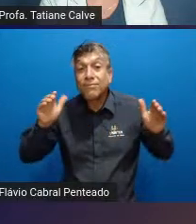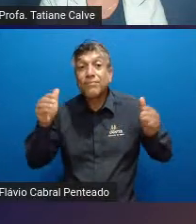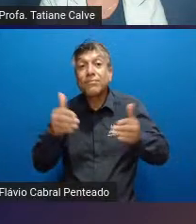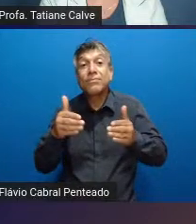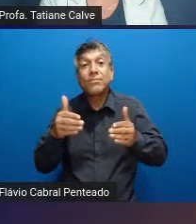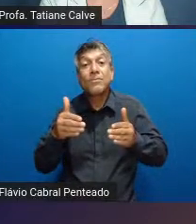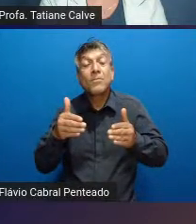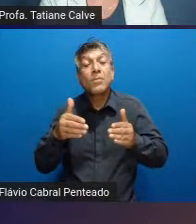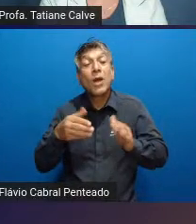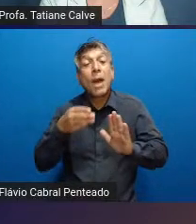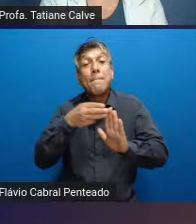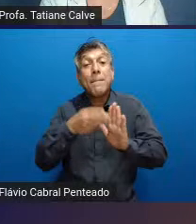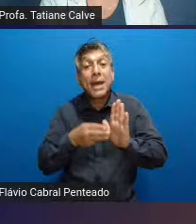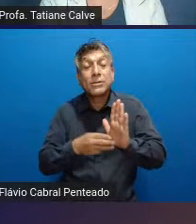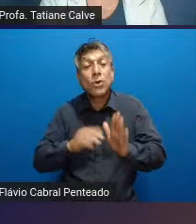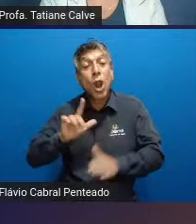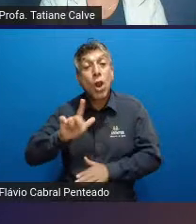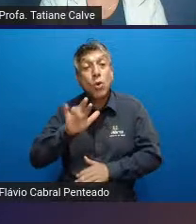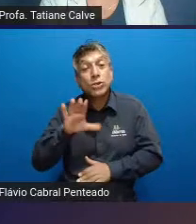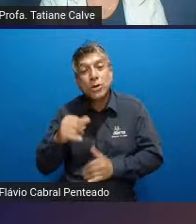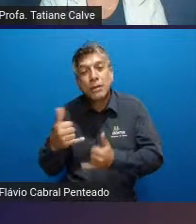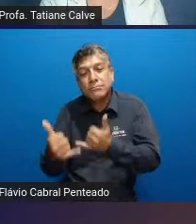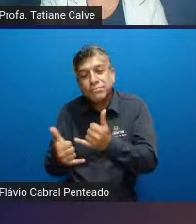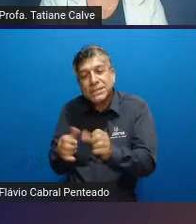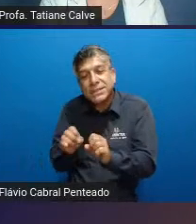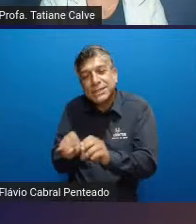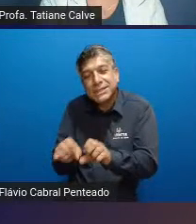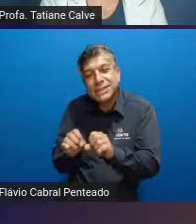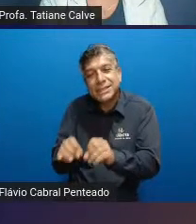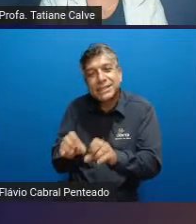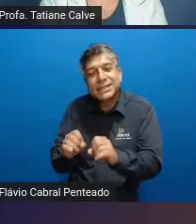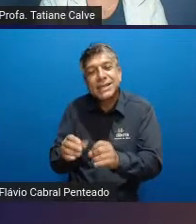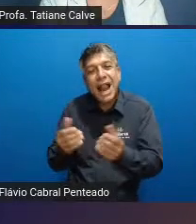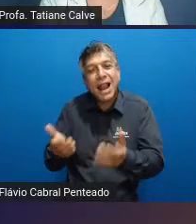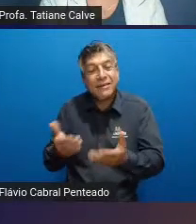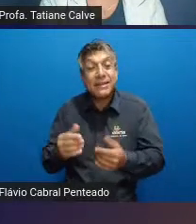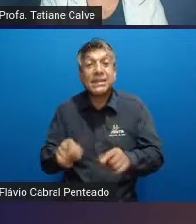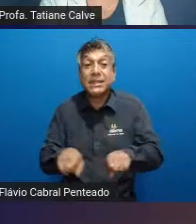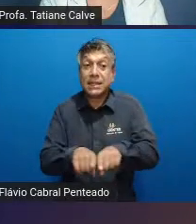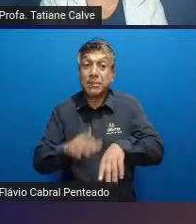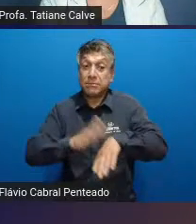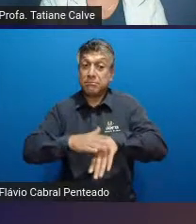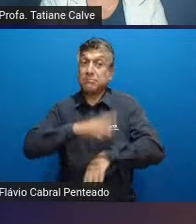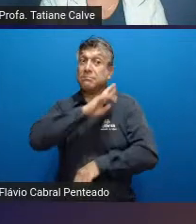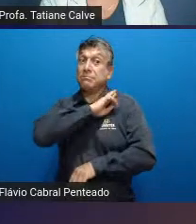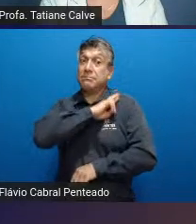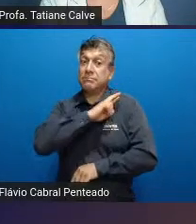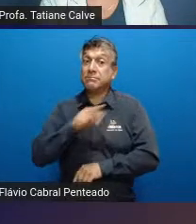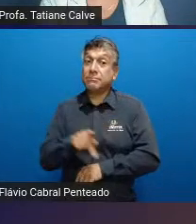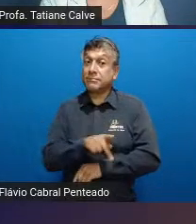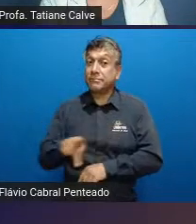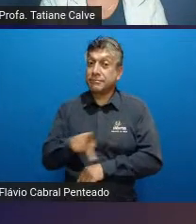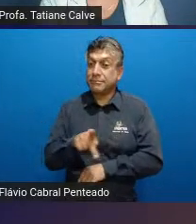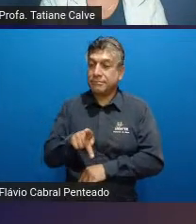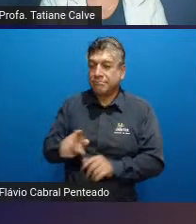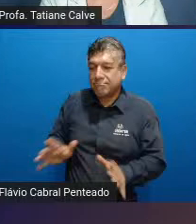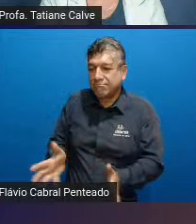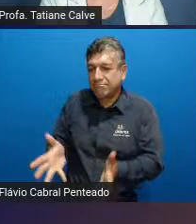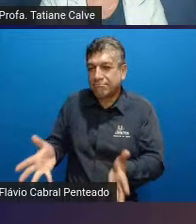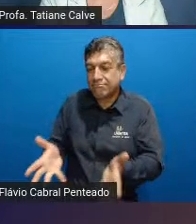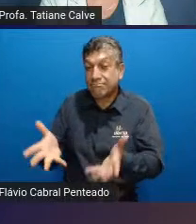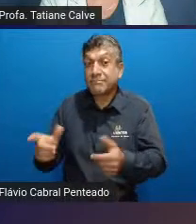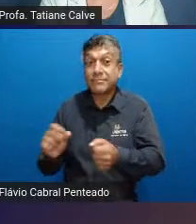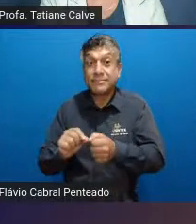lúdico como proposta de ensino aprendizagem e o papel do professor nessa tarefa ou seja de